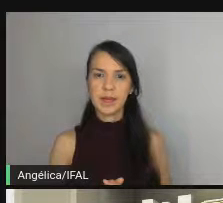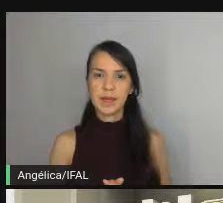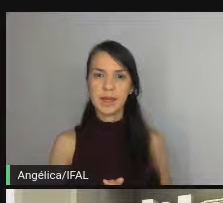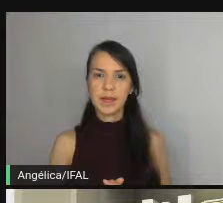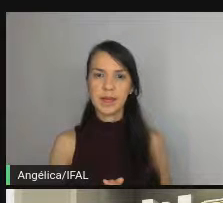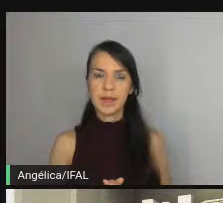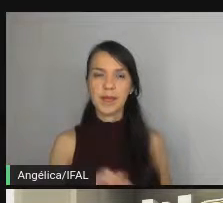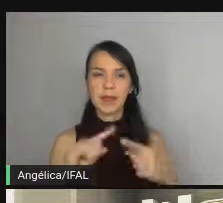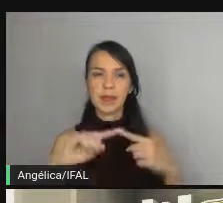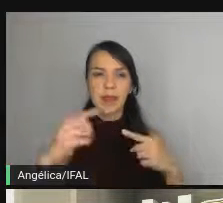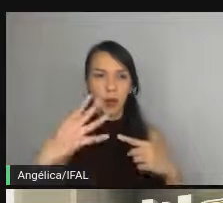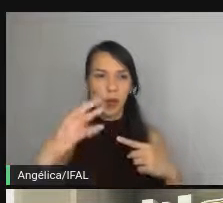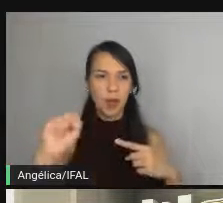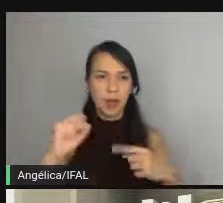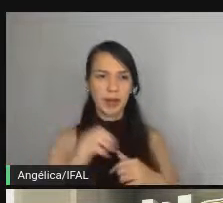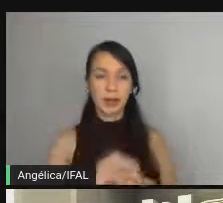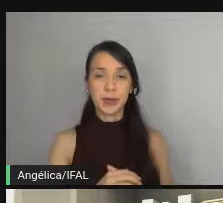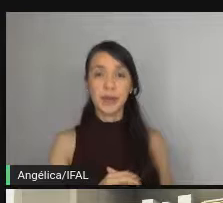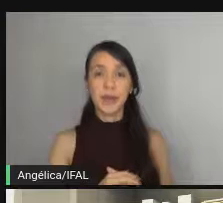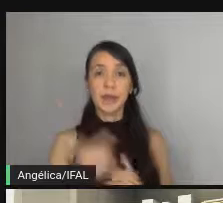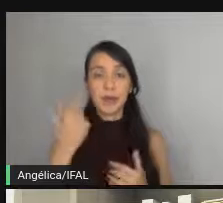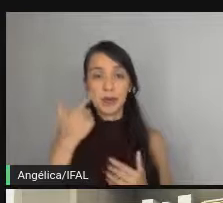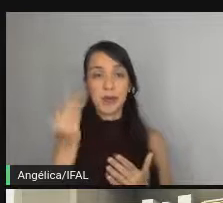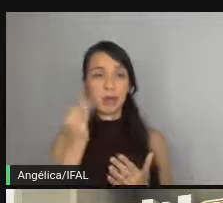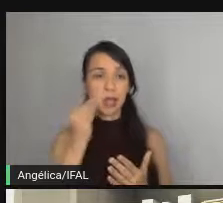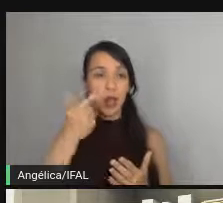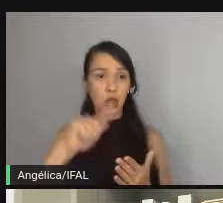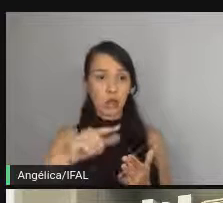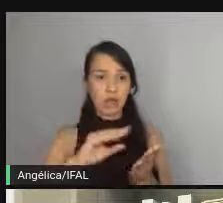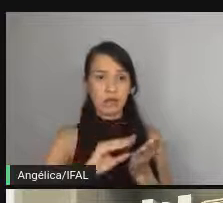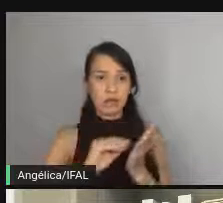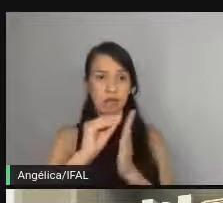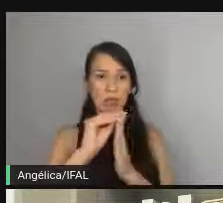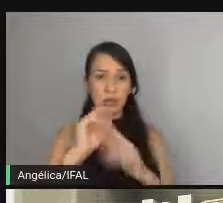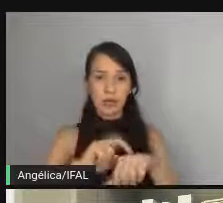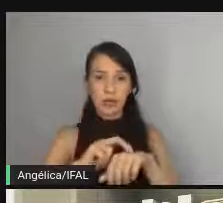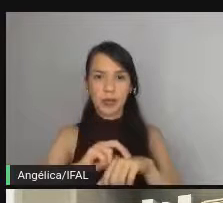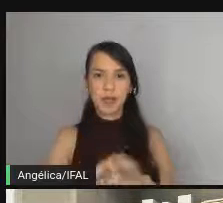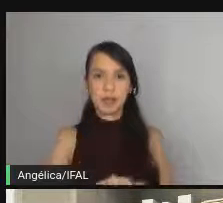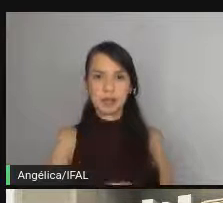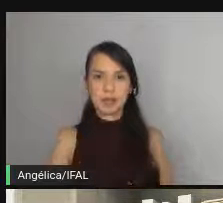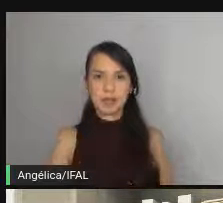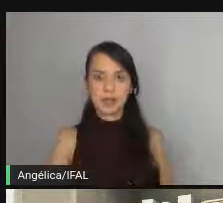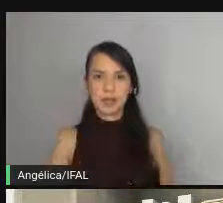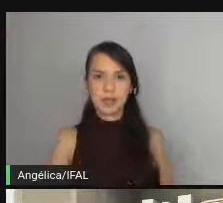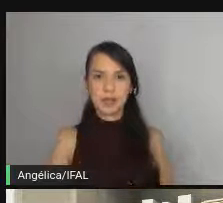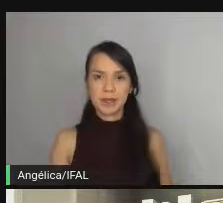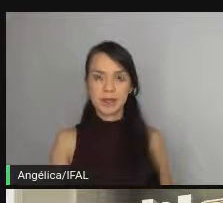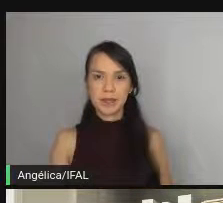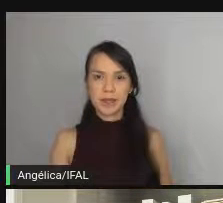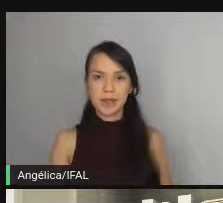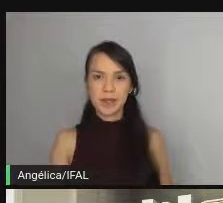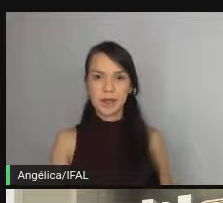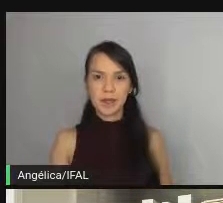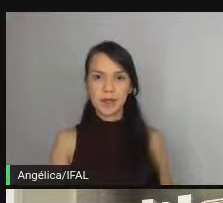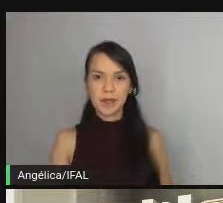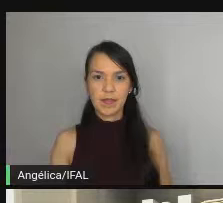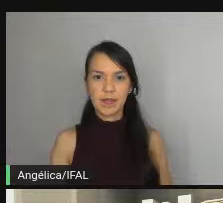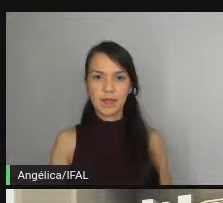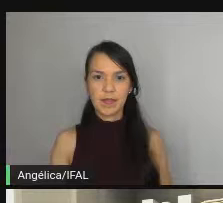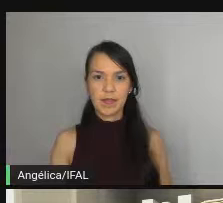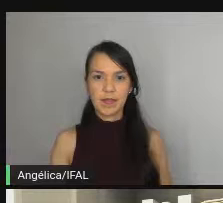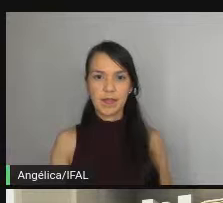pronto agora vamos rodar o teste de novo né pessoal perfeito perfeito ah não deixa eu rodar aqui não terminar porque mostra